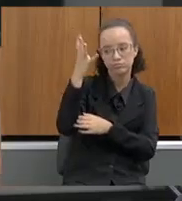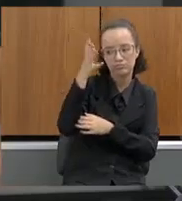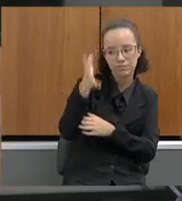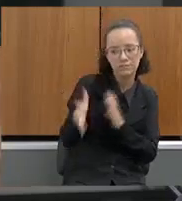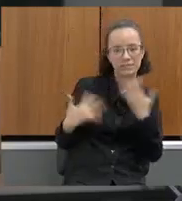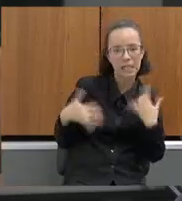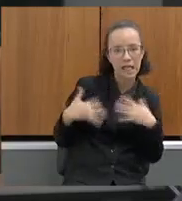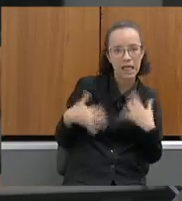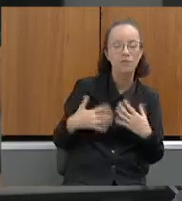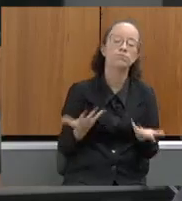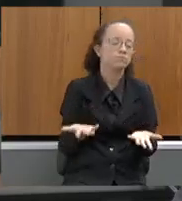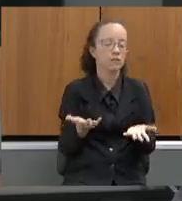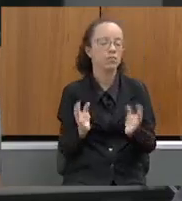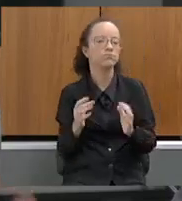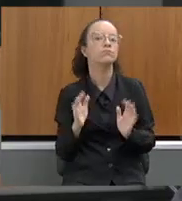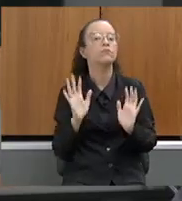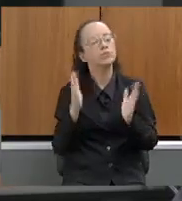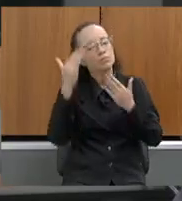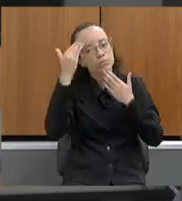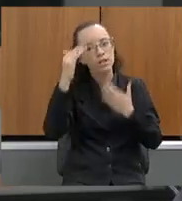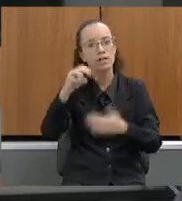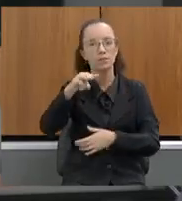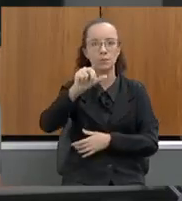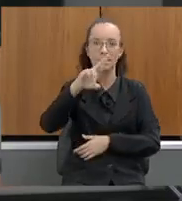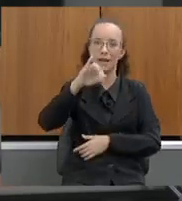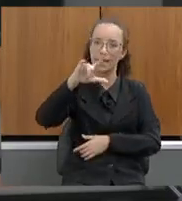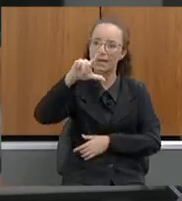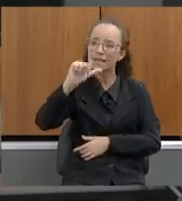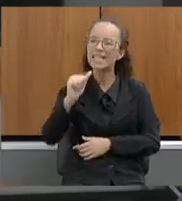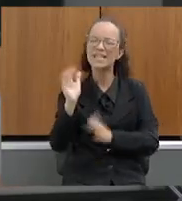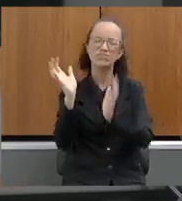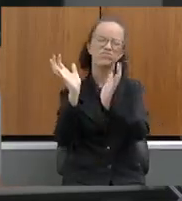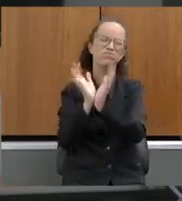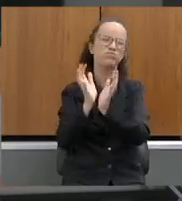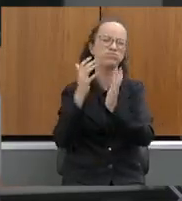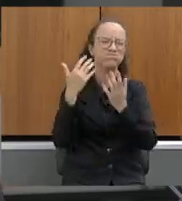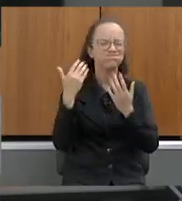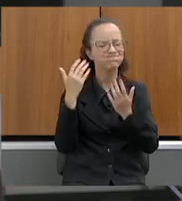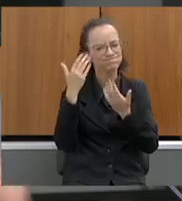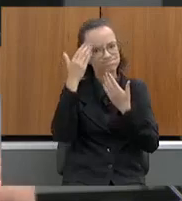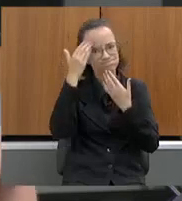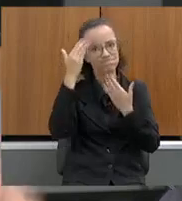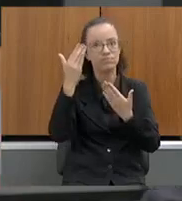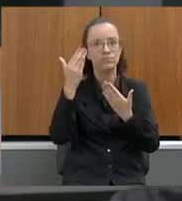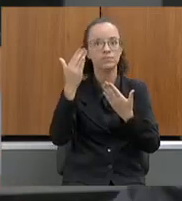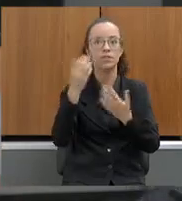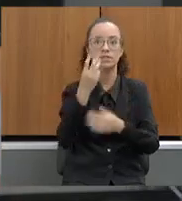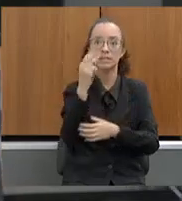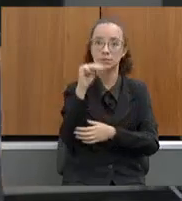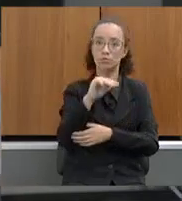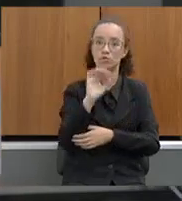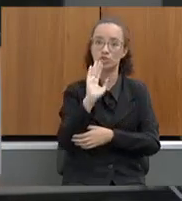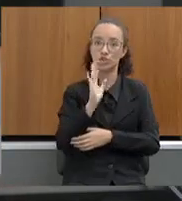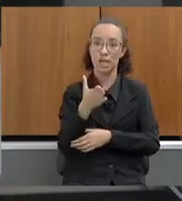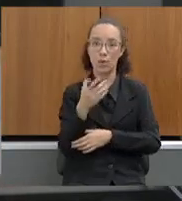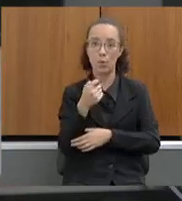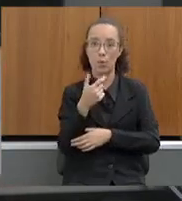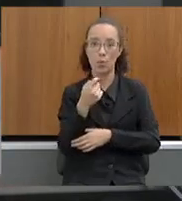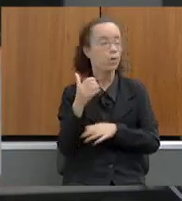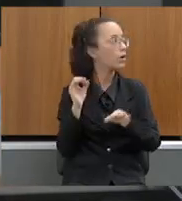Então, agradecer à secretária Marília, a toda a equipe, toda a atenção de sempre e só uma pergunta final que estou chegando nos meus três minutos aqui já,